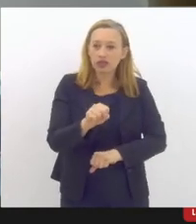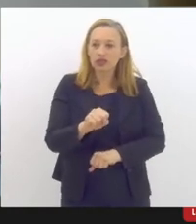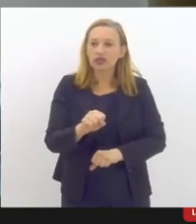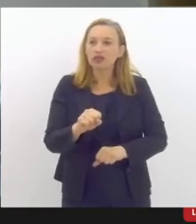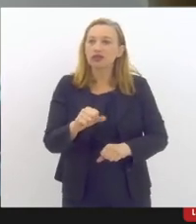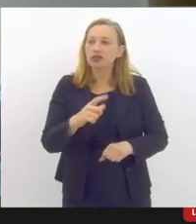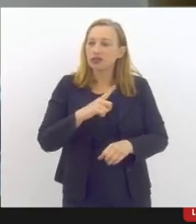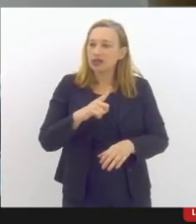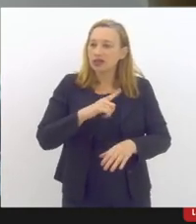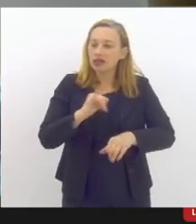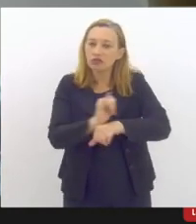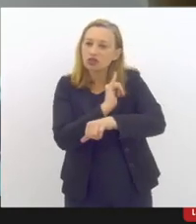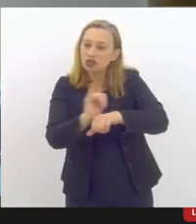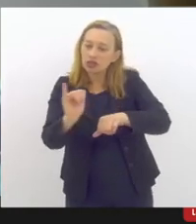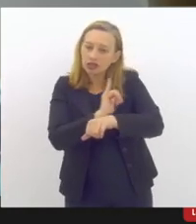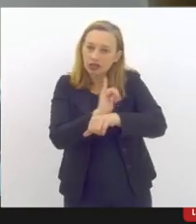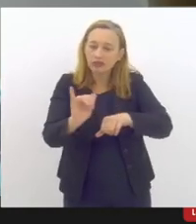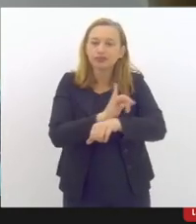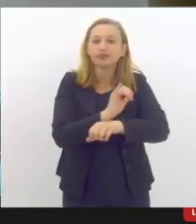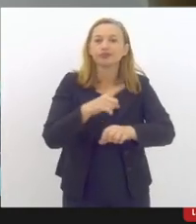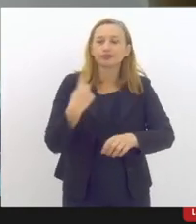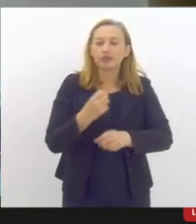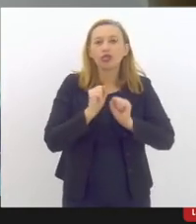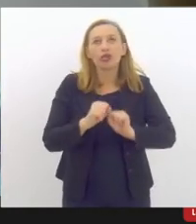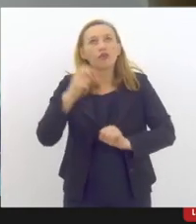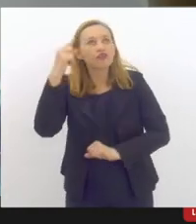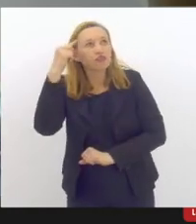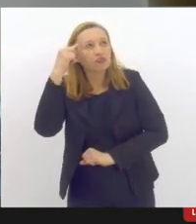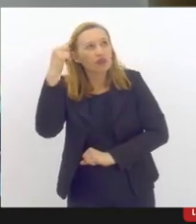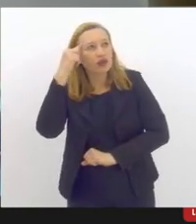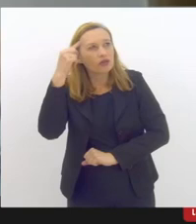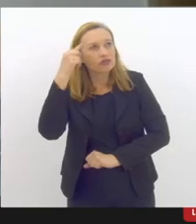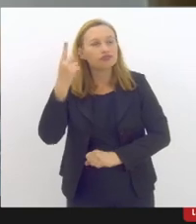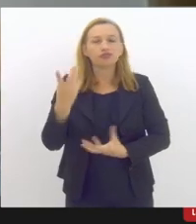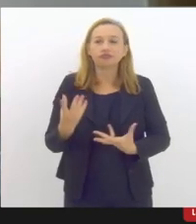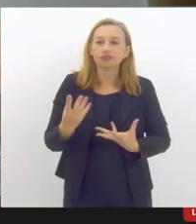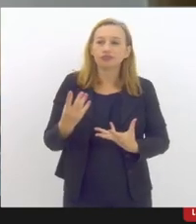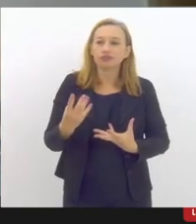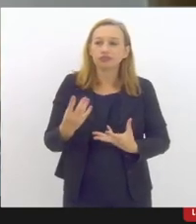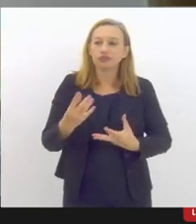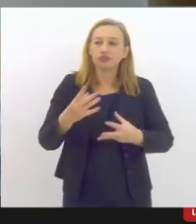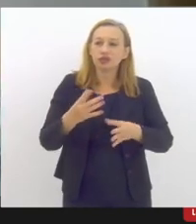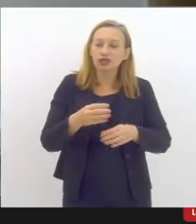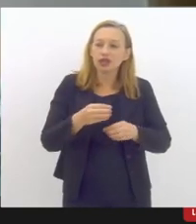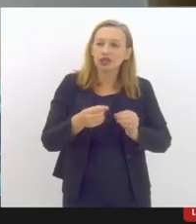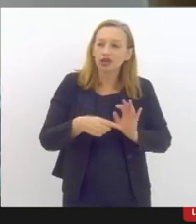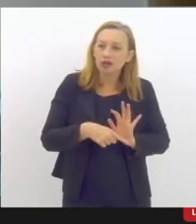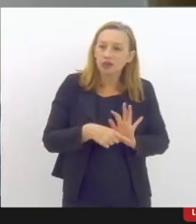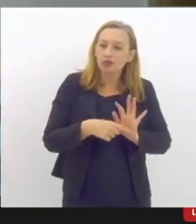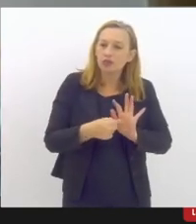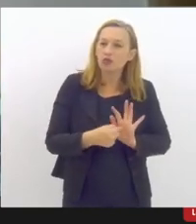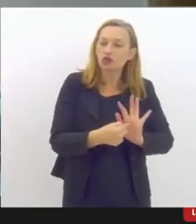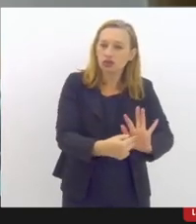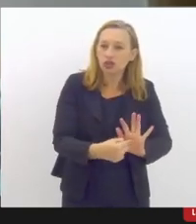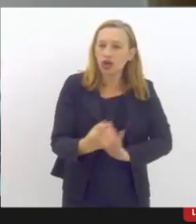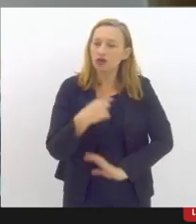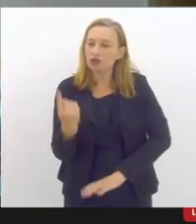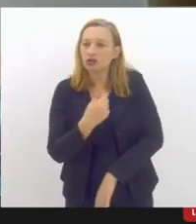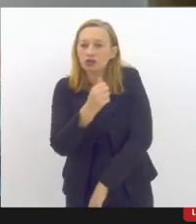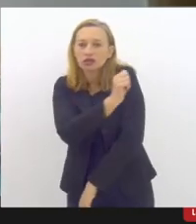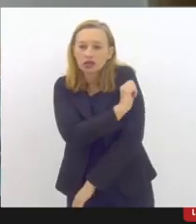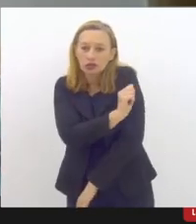norteamento para que a gente possa pensar em colocá-los para os nossos alunos, né? Dentro de uma perspectiva